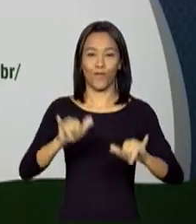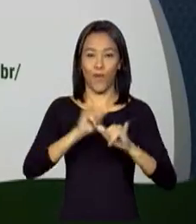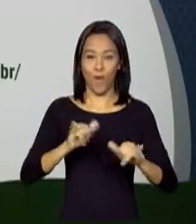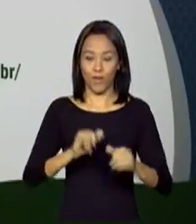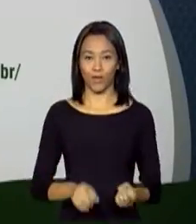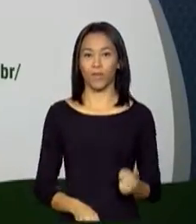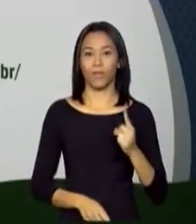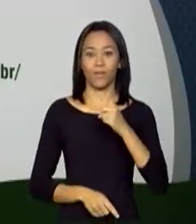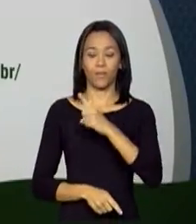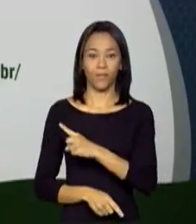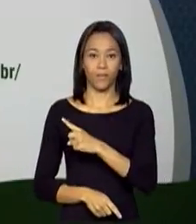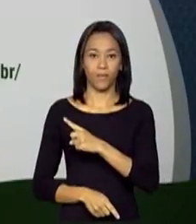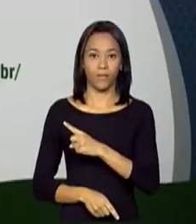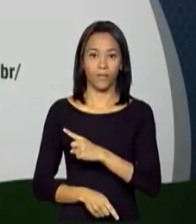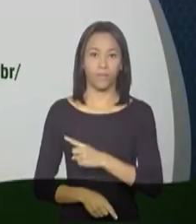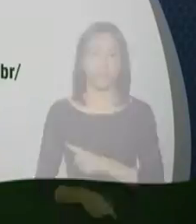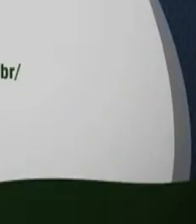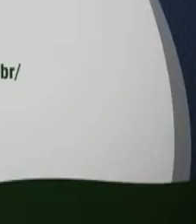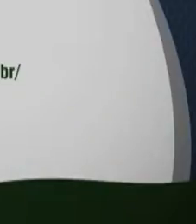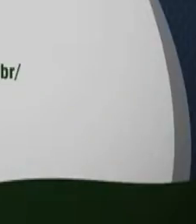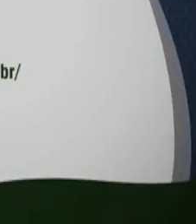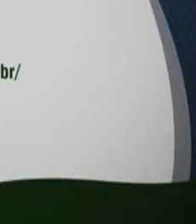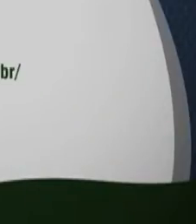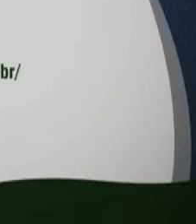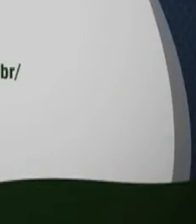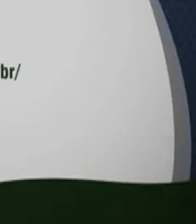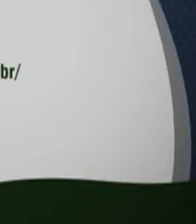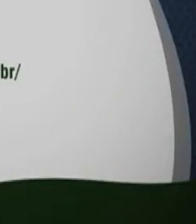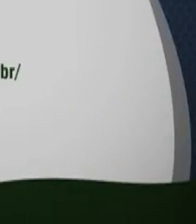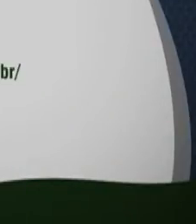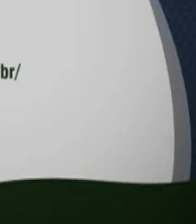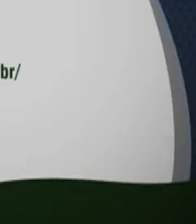cimec.mec.gov.br.